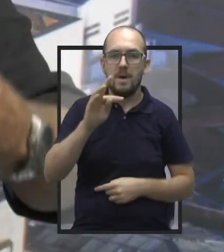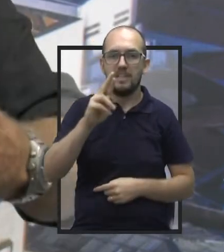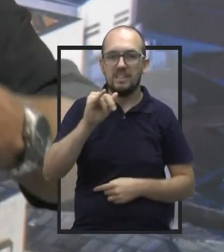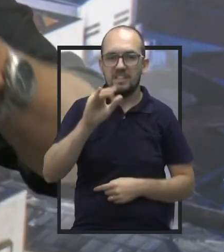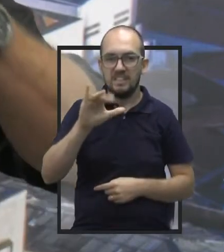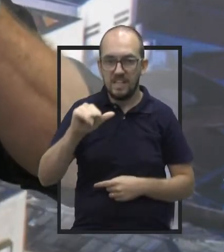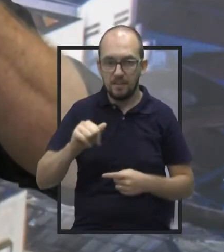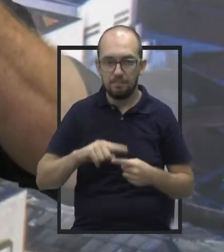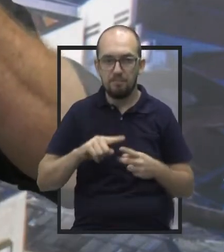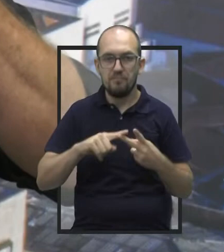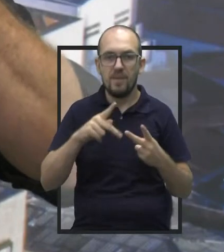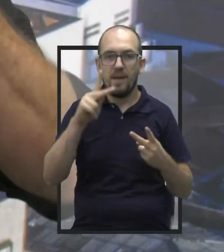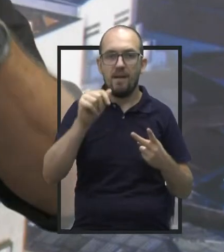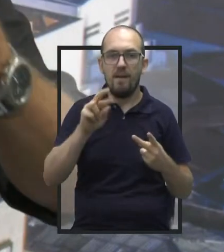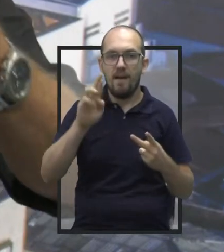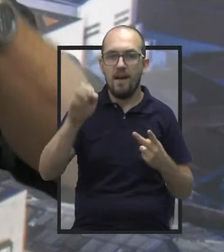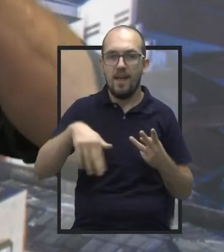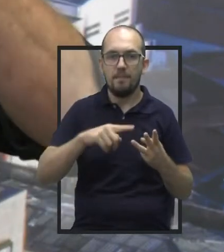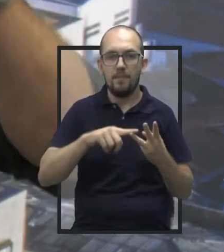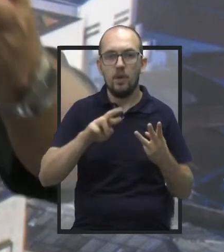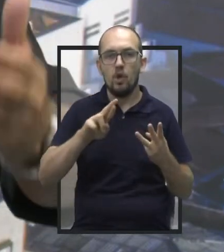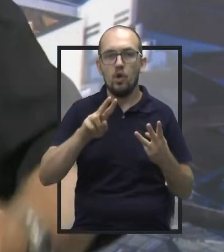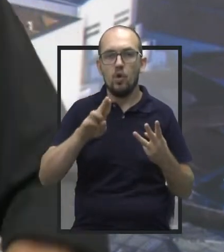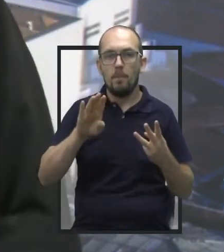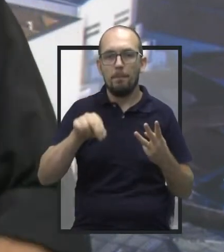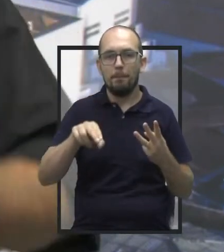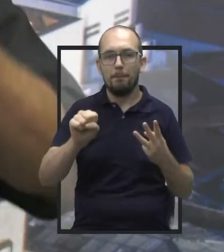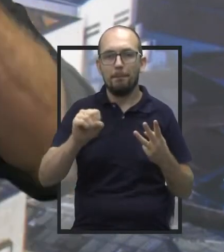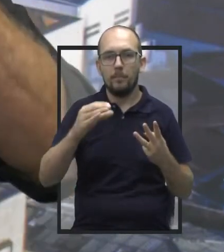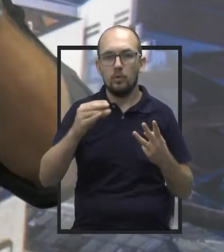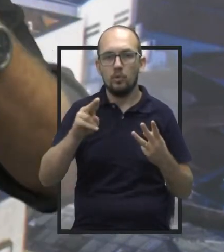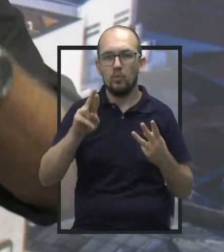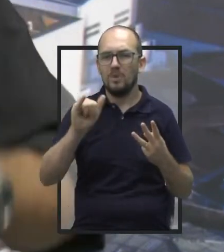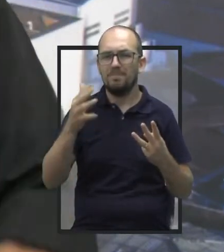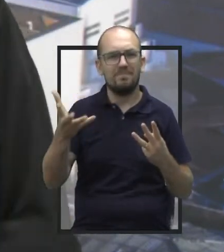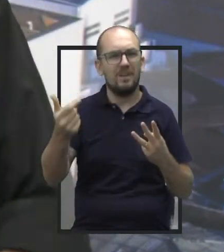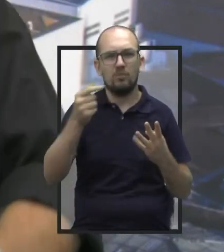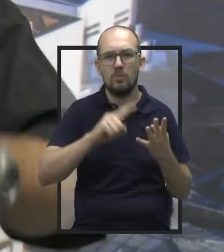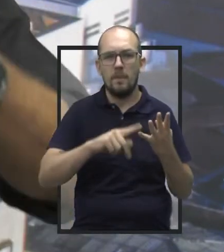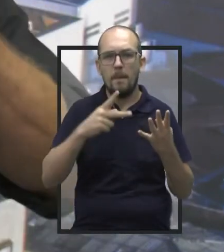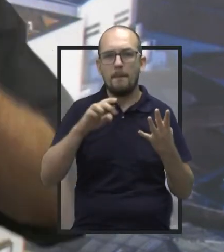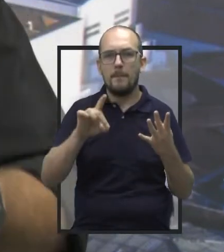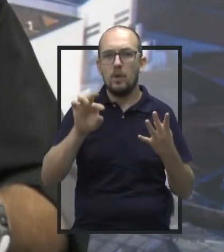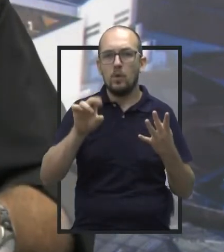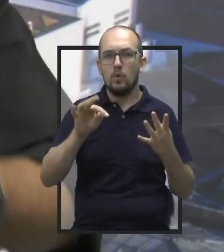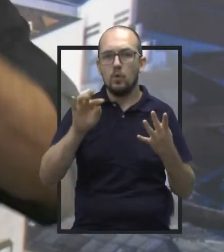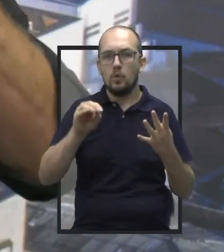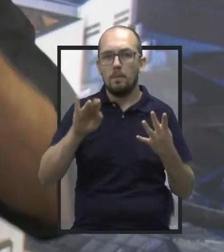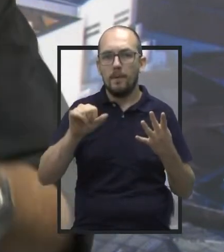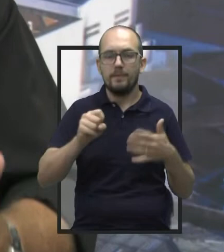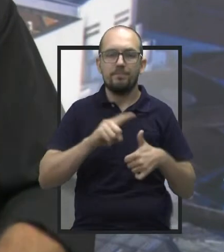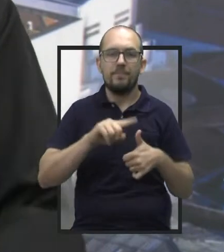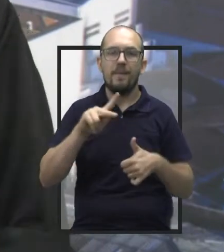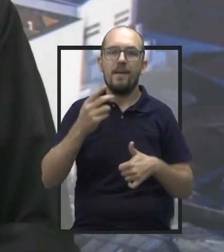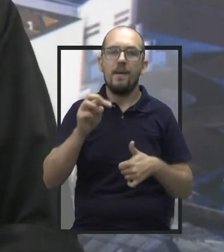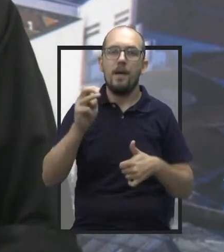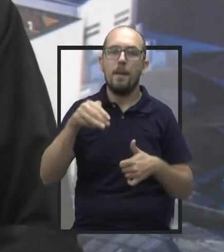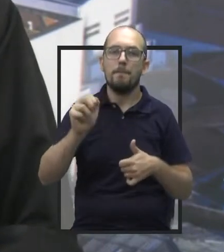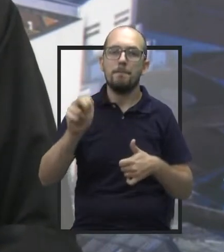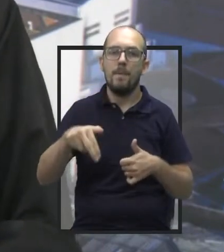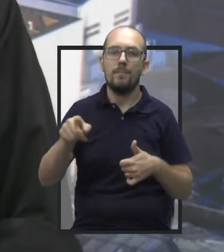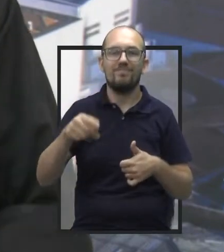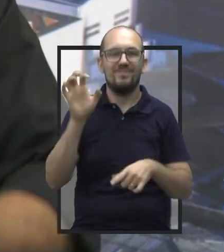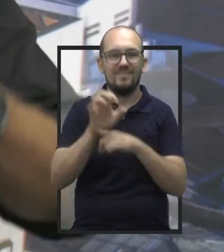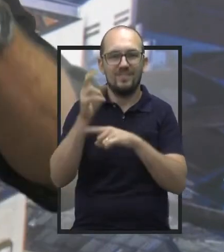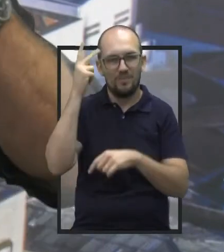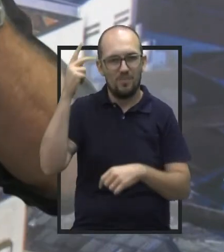Karen, ao doutor Rubens Cura, essa pessoa maravilhosa. Agradecer ao doutor Pedro Tobias, agradecer ao secretário, doutor Herma, da Saúde do Estado de São